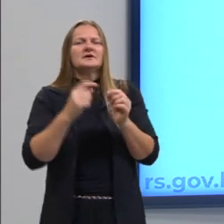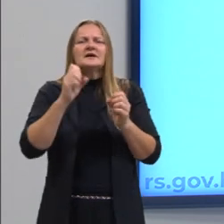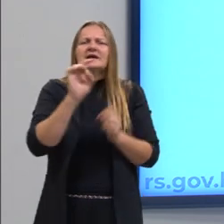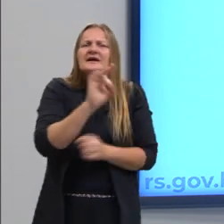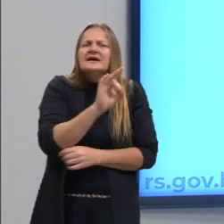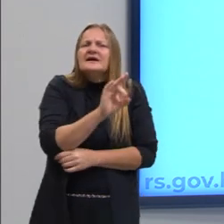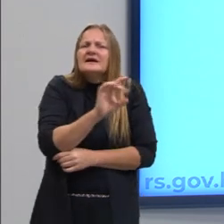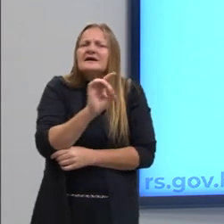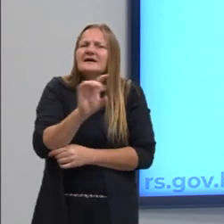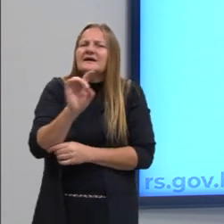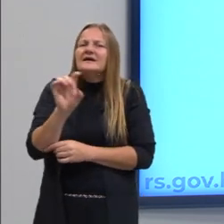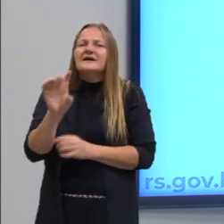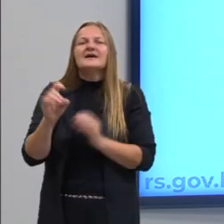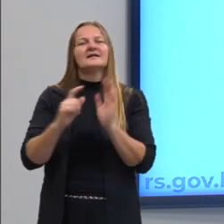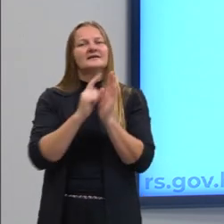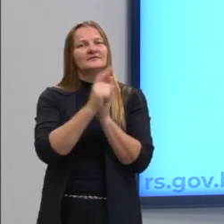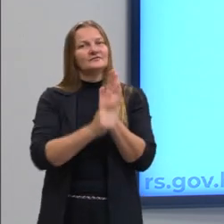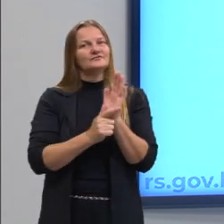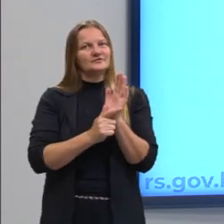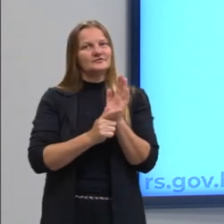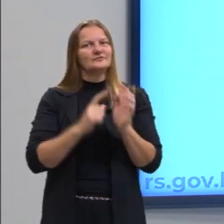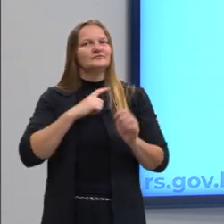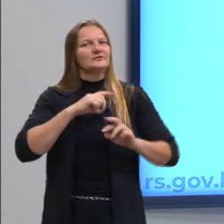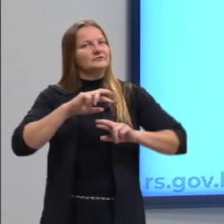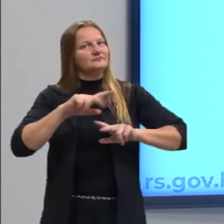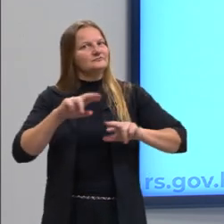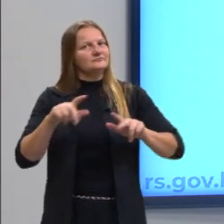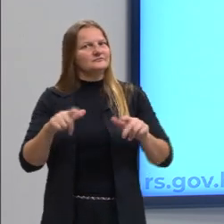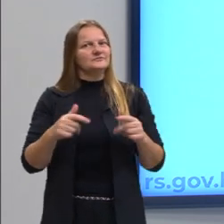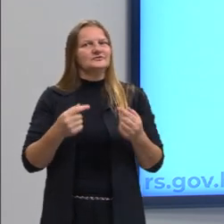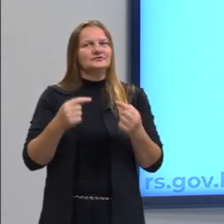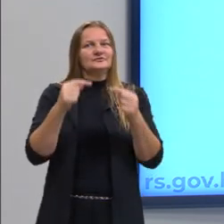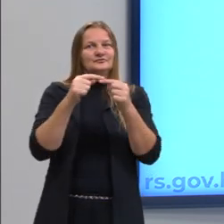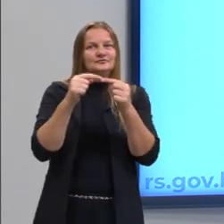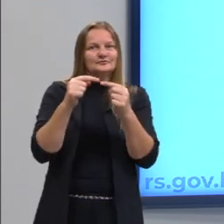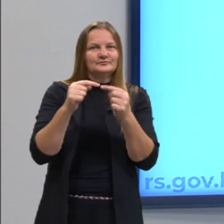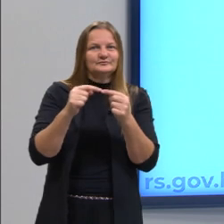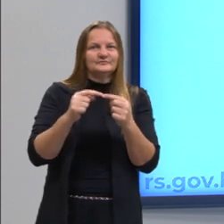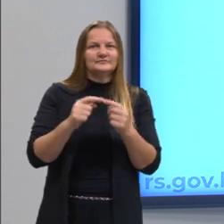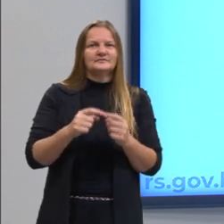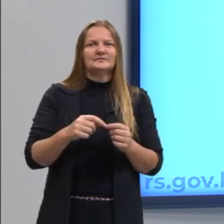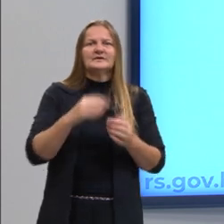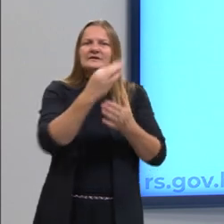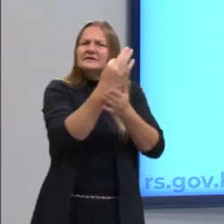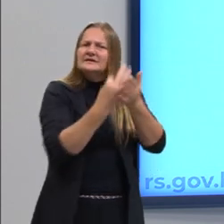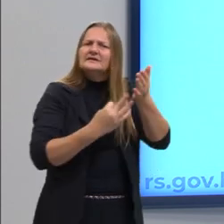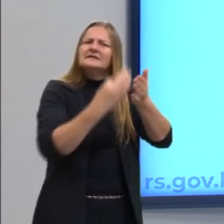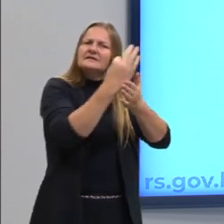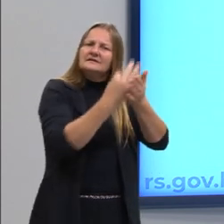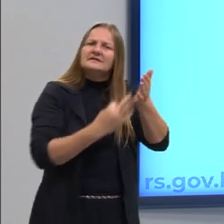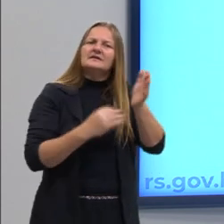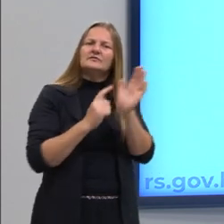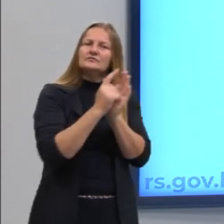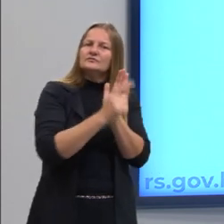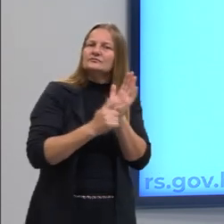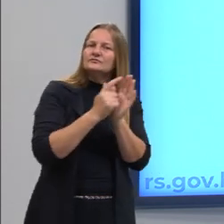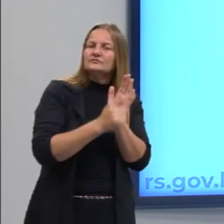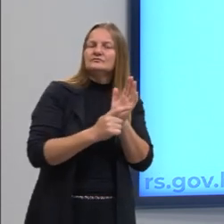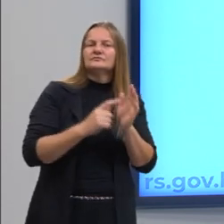gênero textual